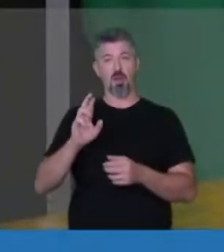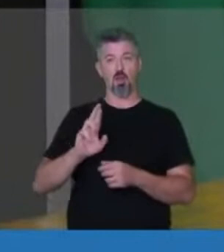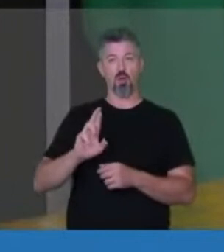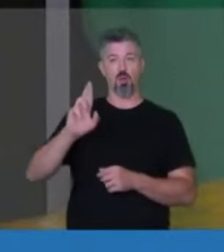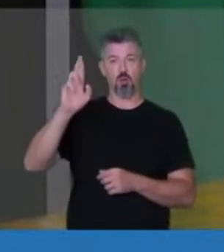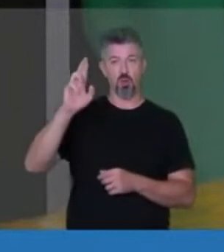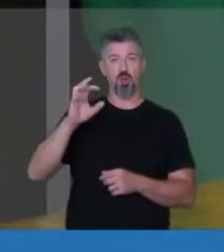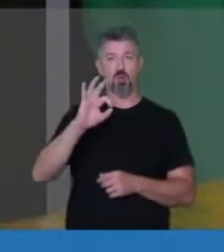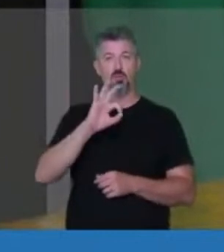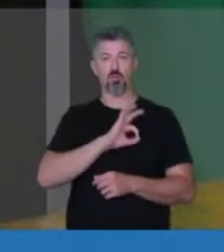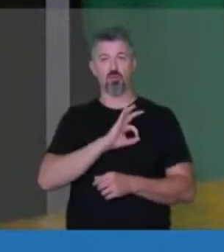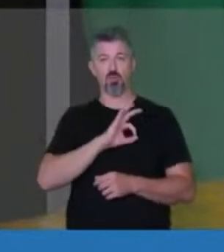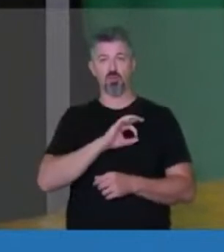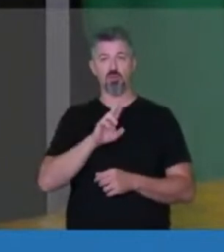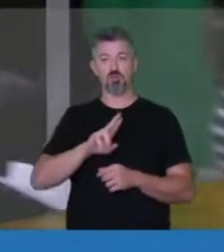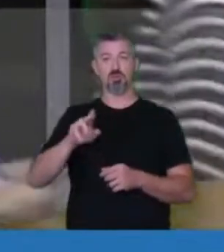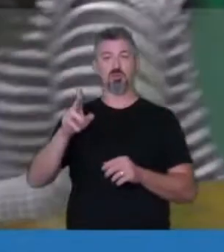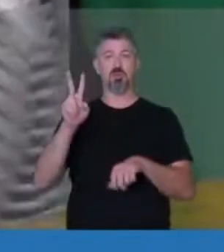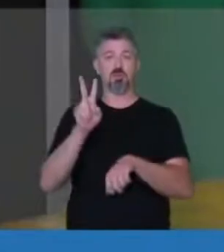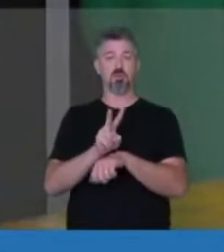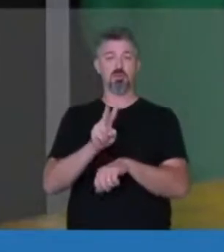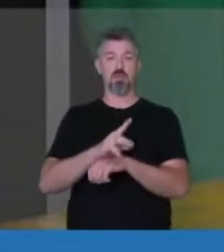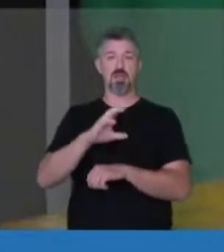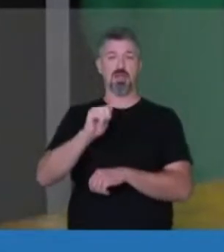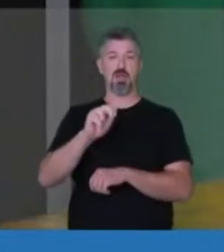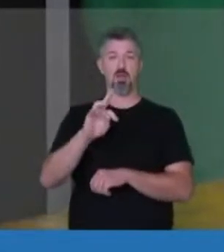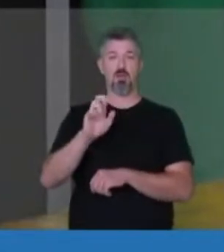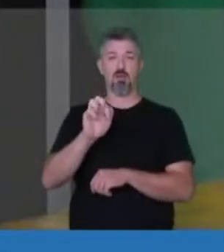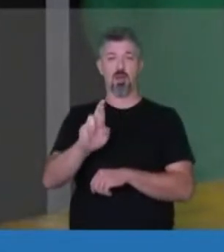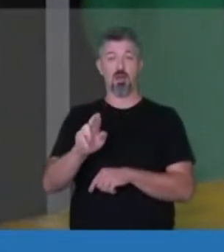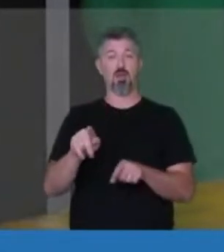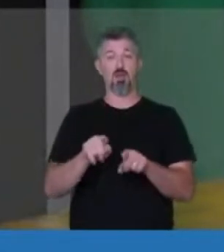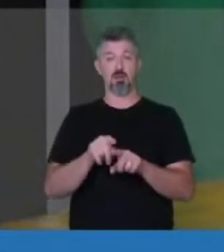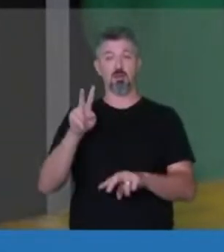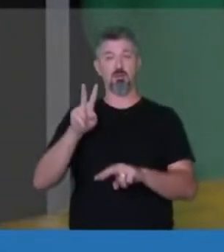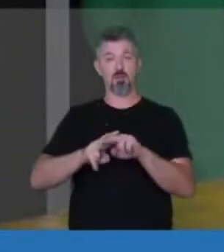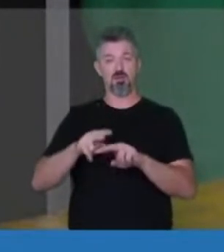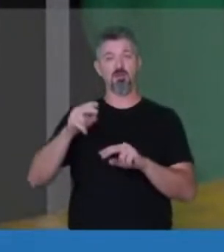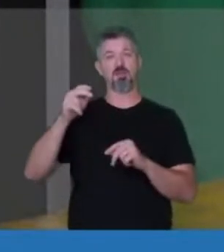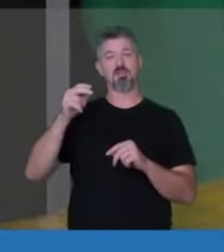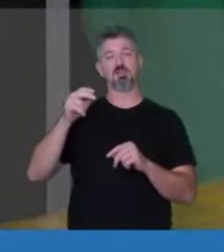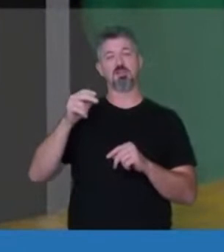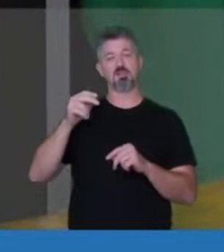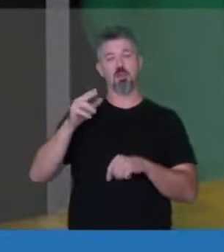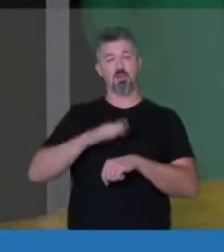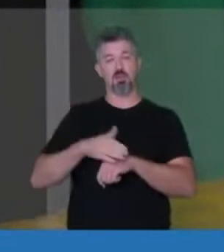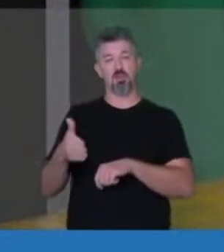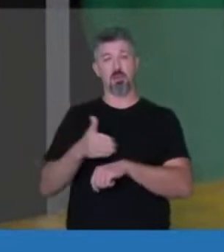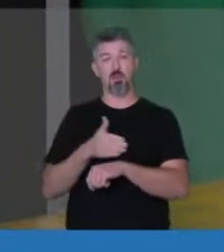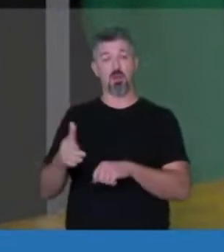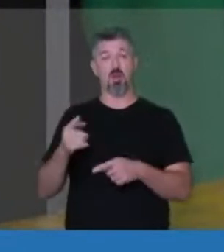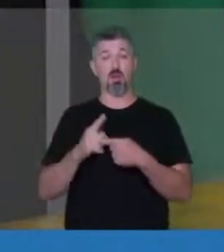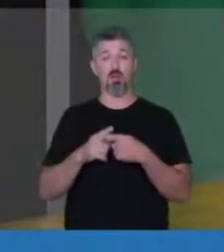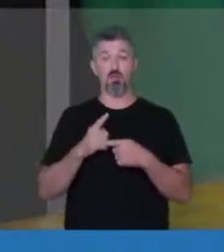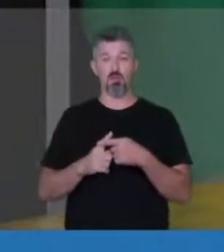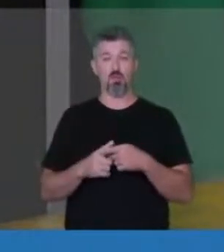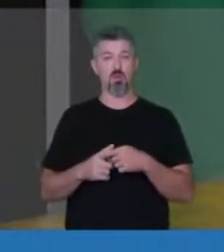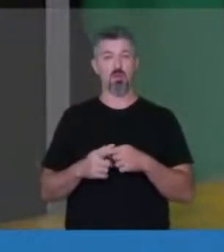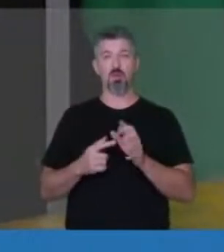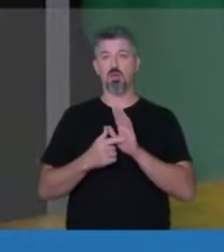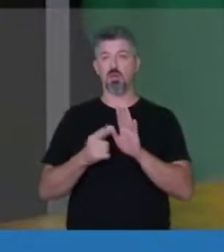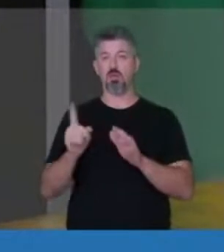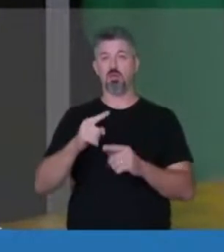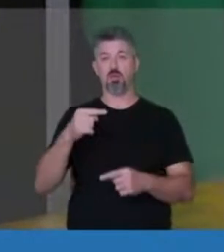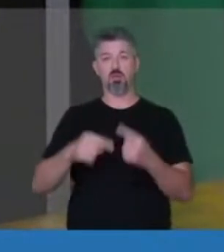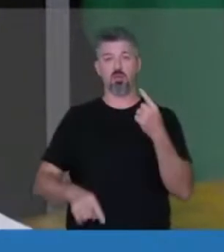policial a aplicação das medidas cautelares, incluindo prisão presentiva, porque isso tudo não se mostra compatível